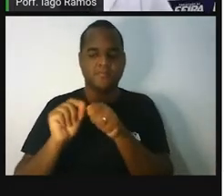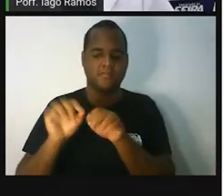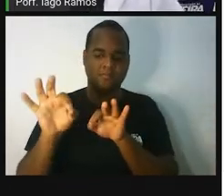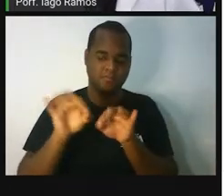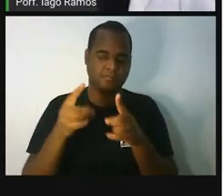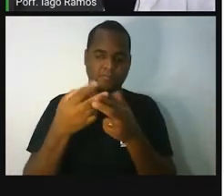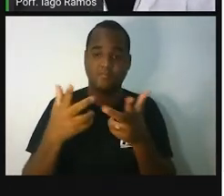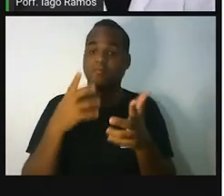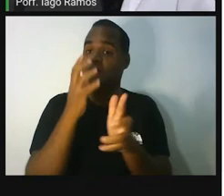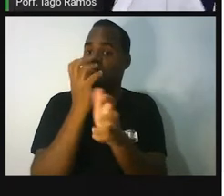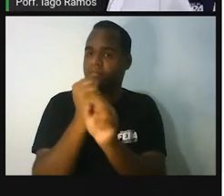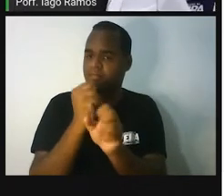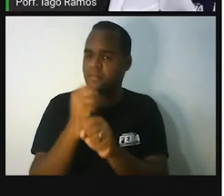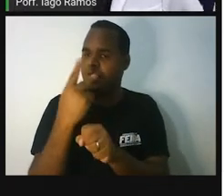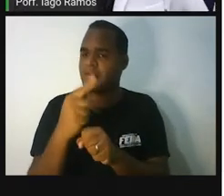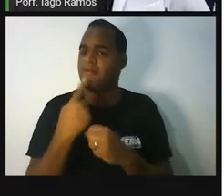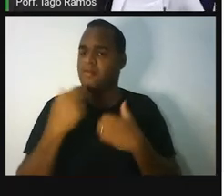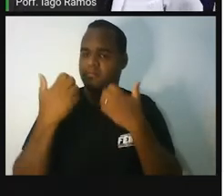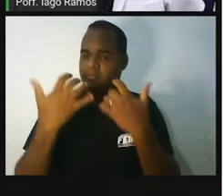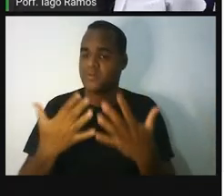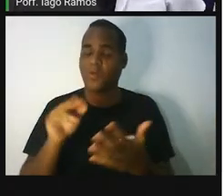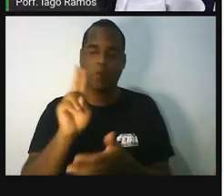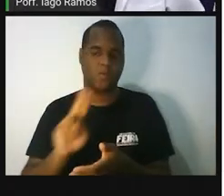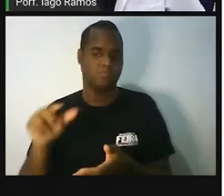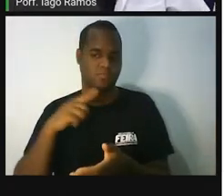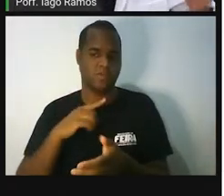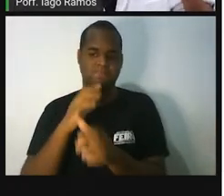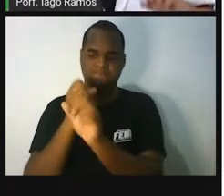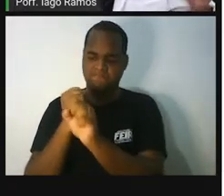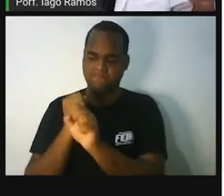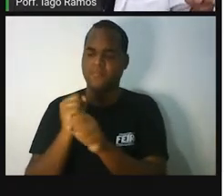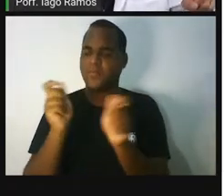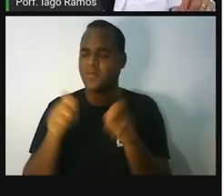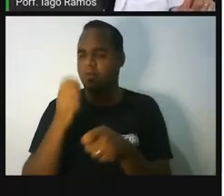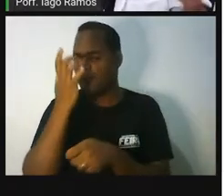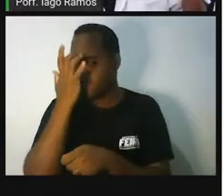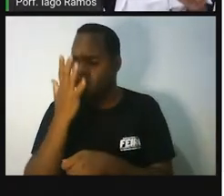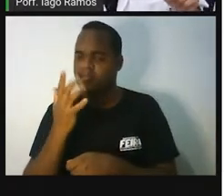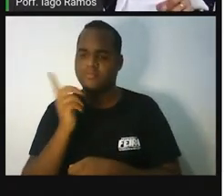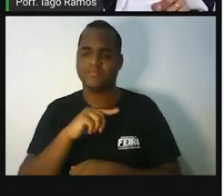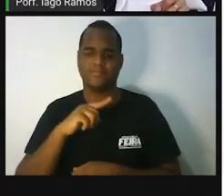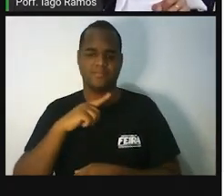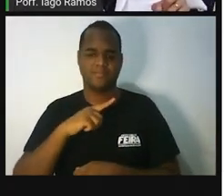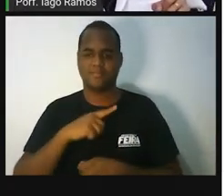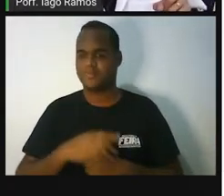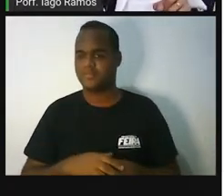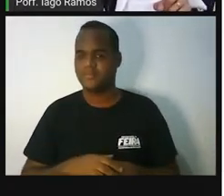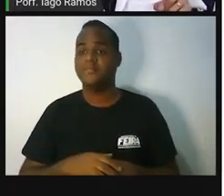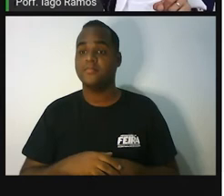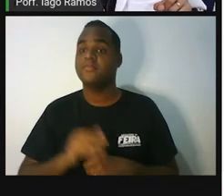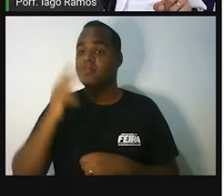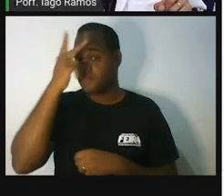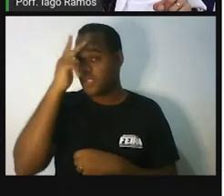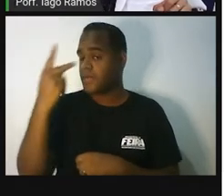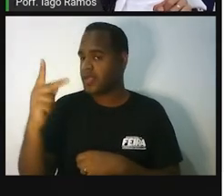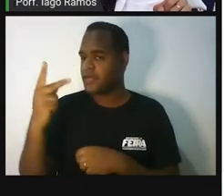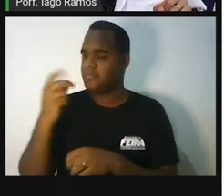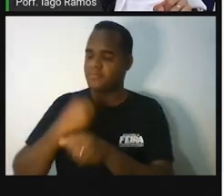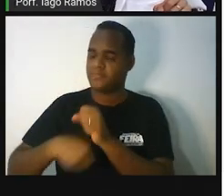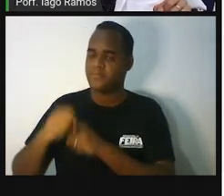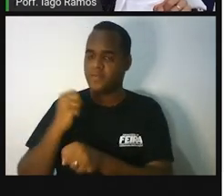Com a calculadora, como eu disse, se ela estiver usando a calculadora, fica mais fácil. Para essa pessoa que nasceu esse ano, o número seria